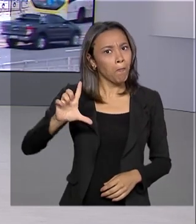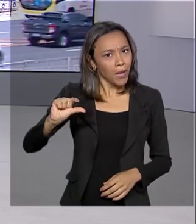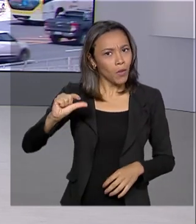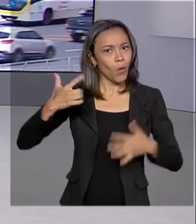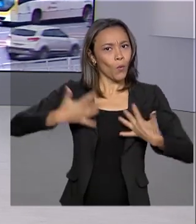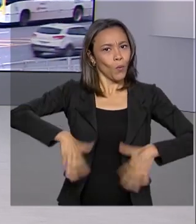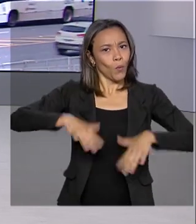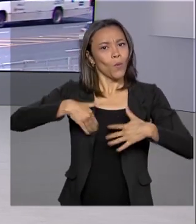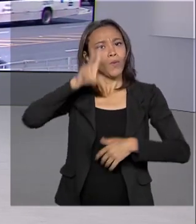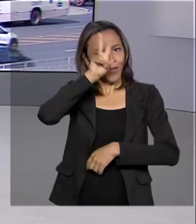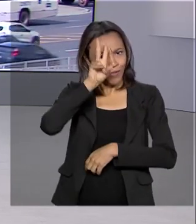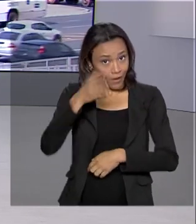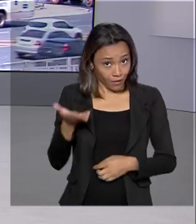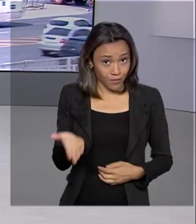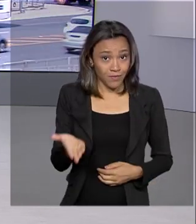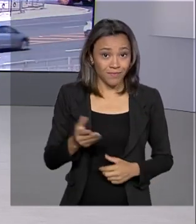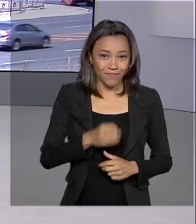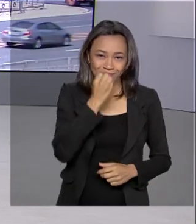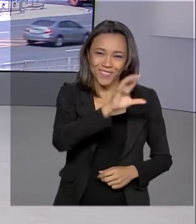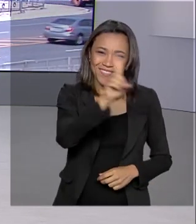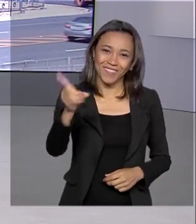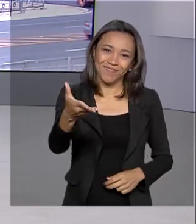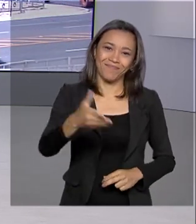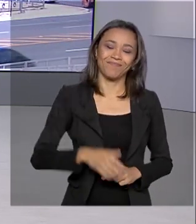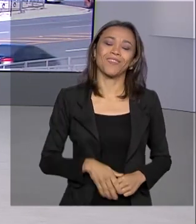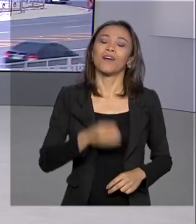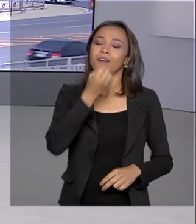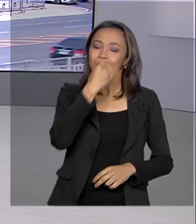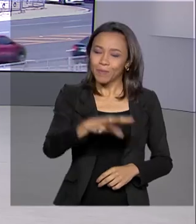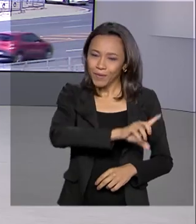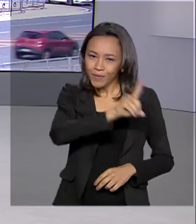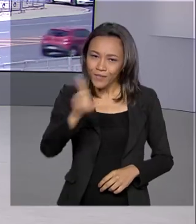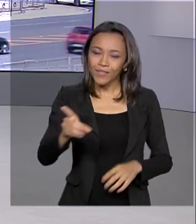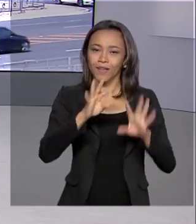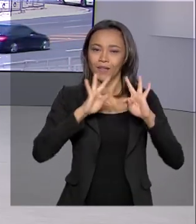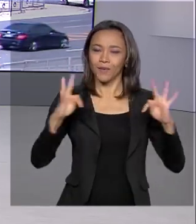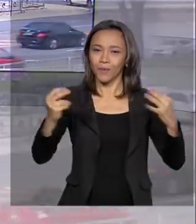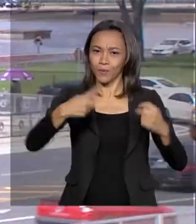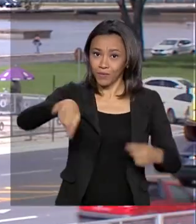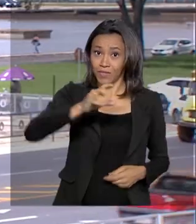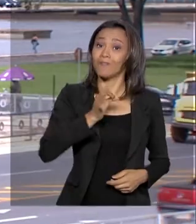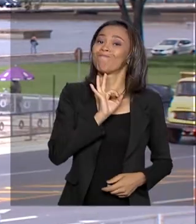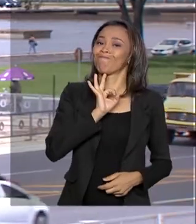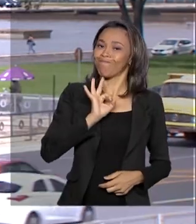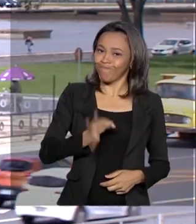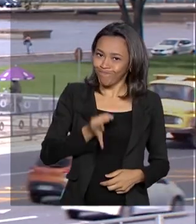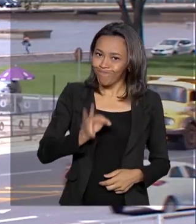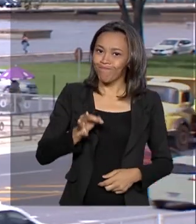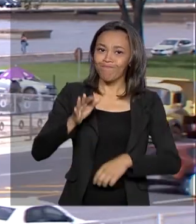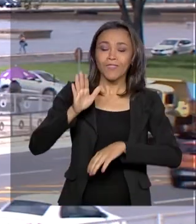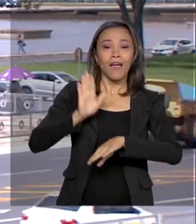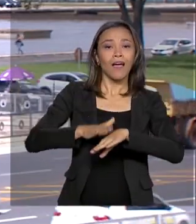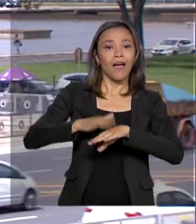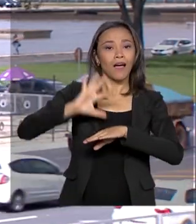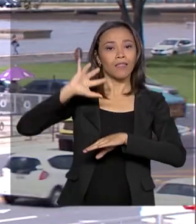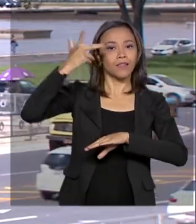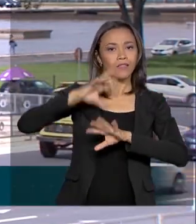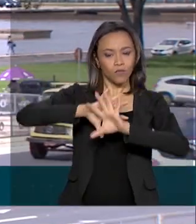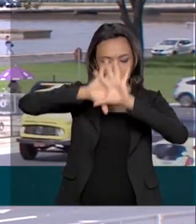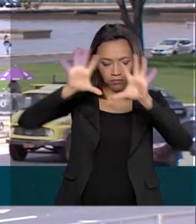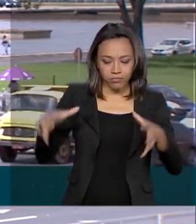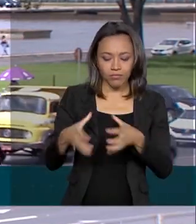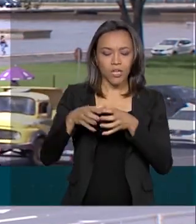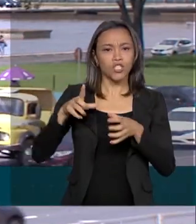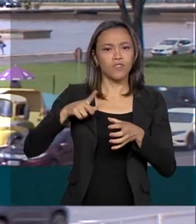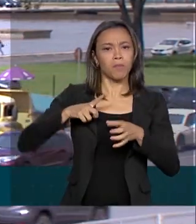nível da história, não é isso? Bom dia para você. Oi, Renata. Bom dia a você, bom dia a todos. Isso mesmo, a decisão foi por unanimidade, tivemos